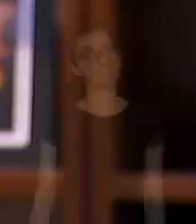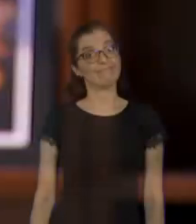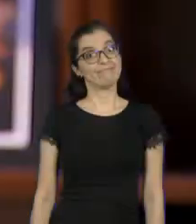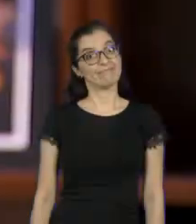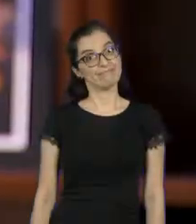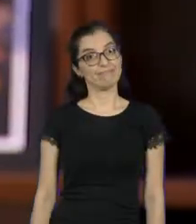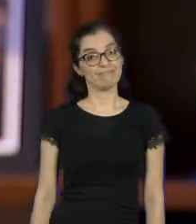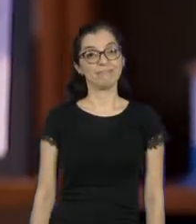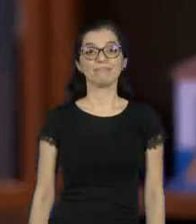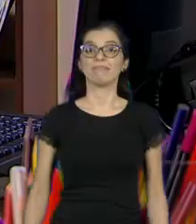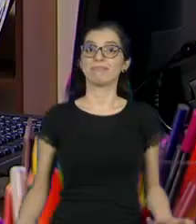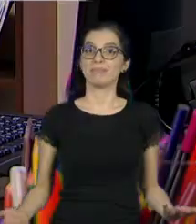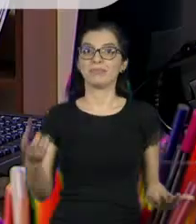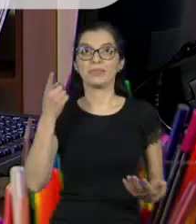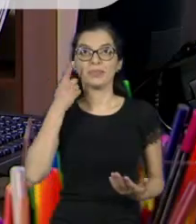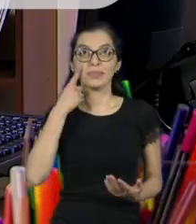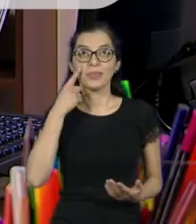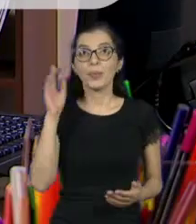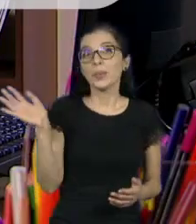É a Dani.